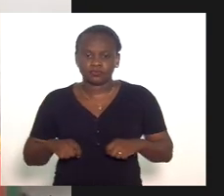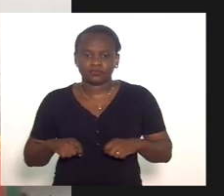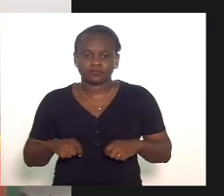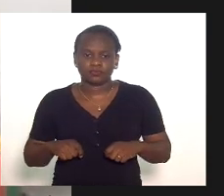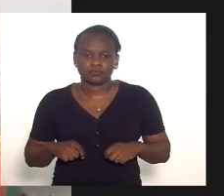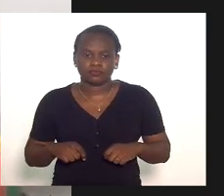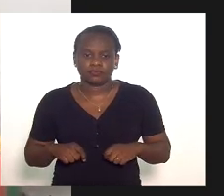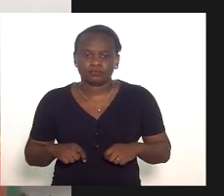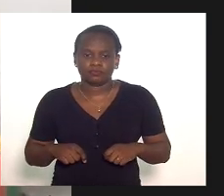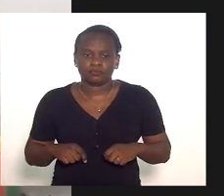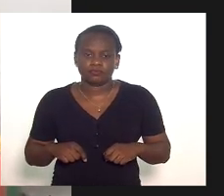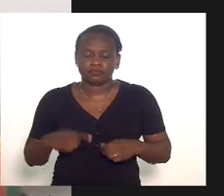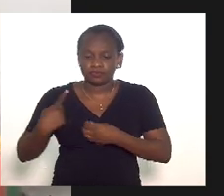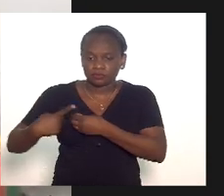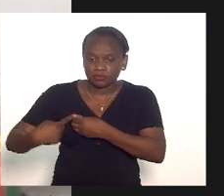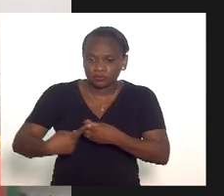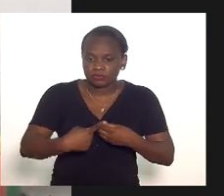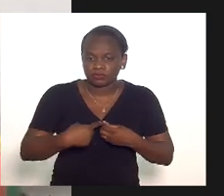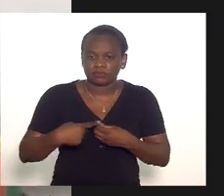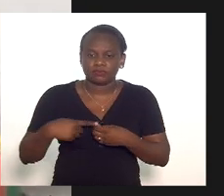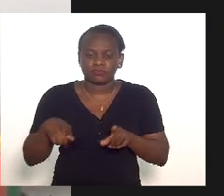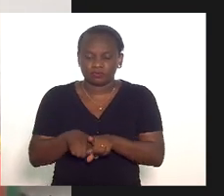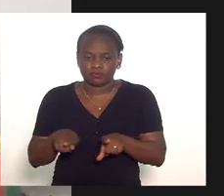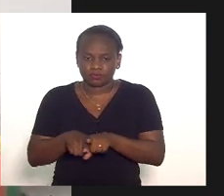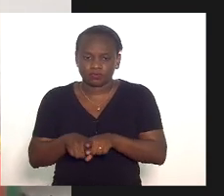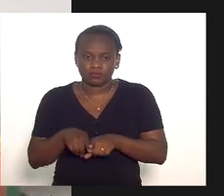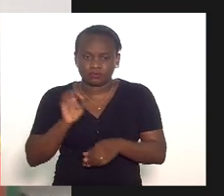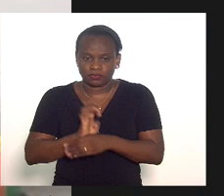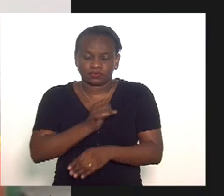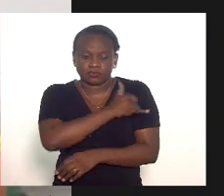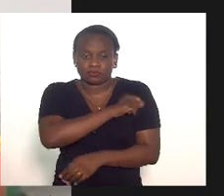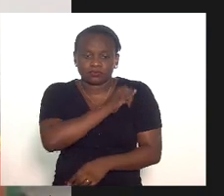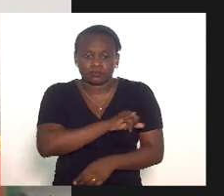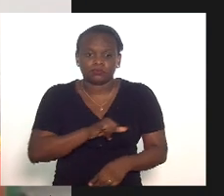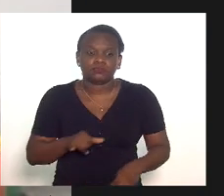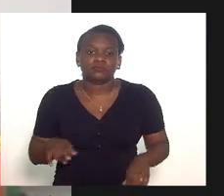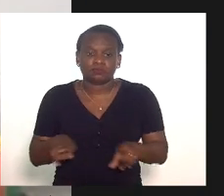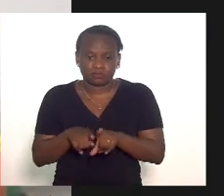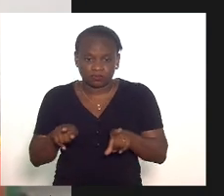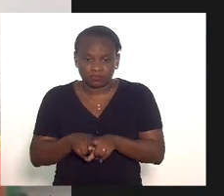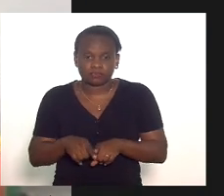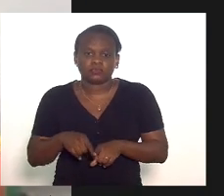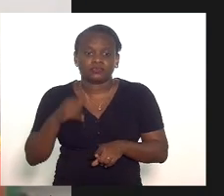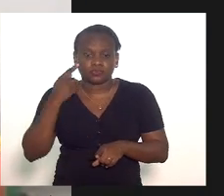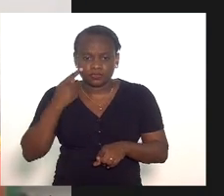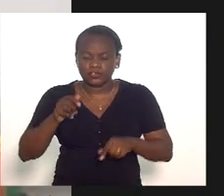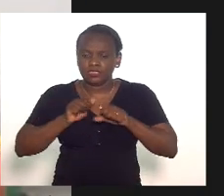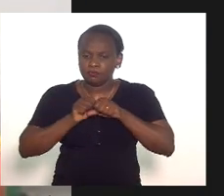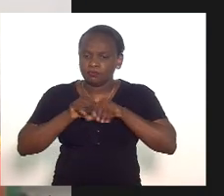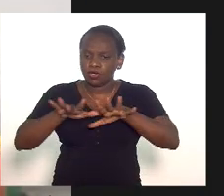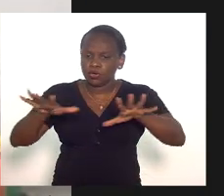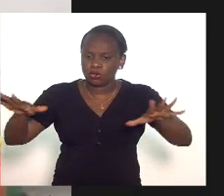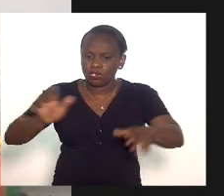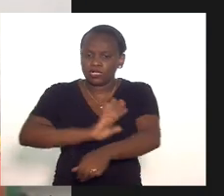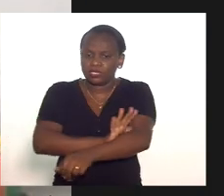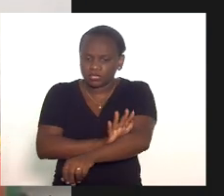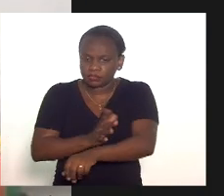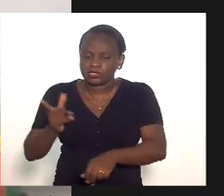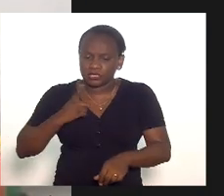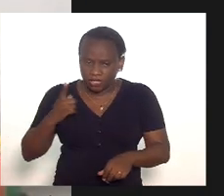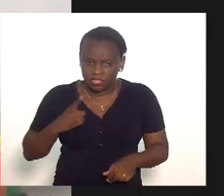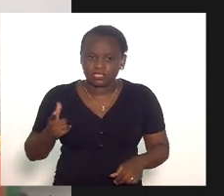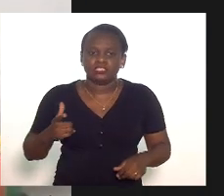de o interior do estado do Rio de Janeiro também poder reverberar o racismo que